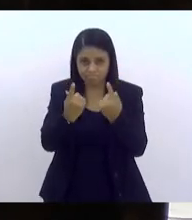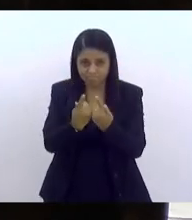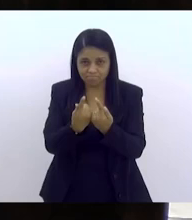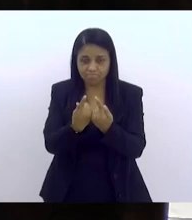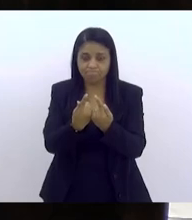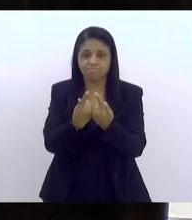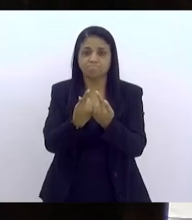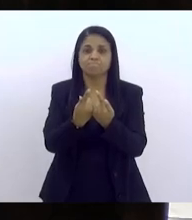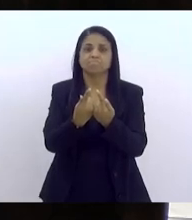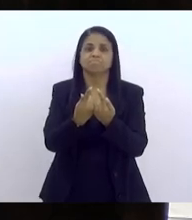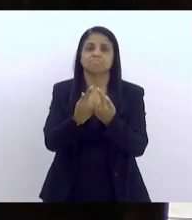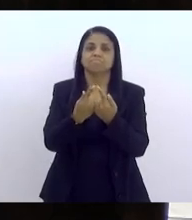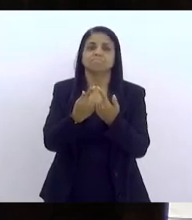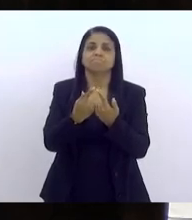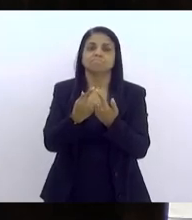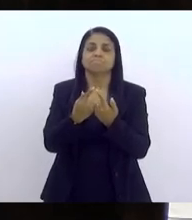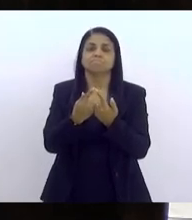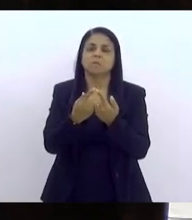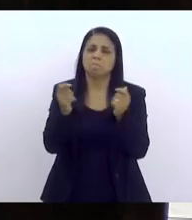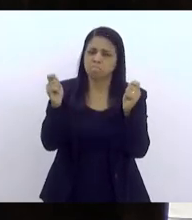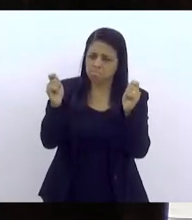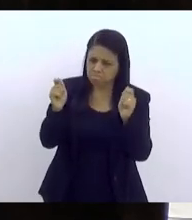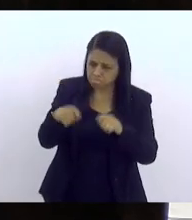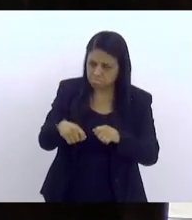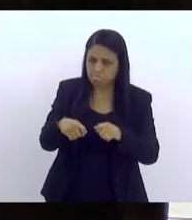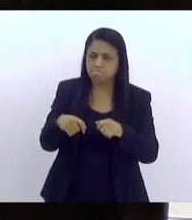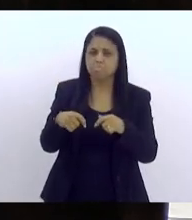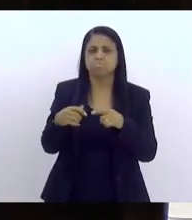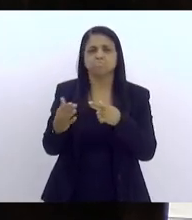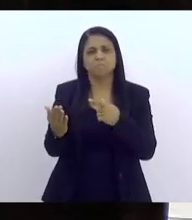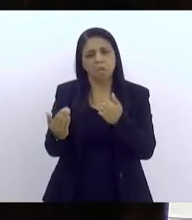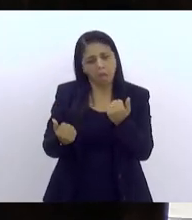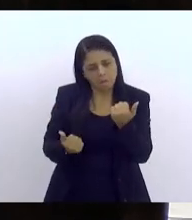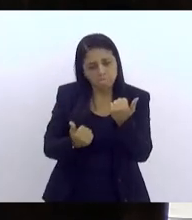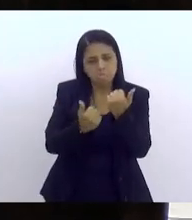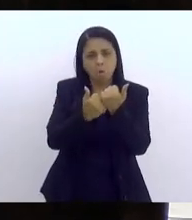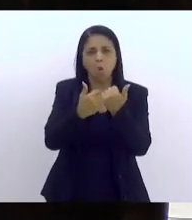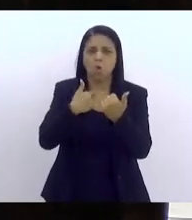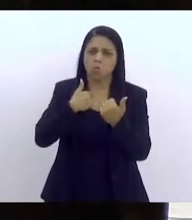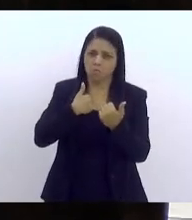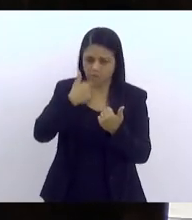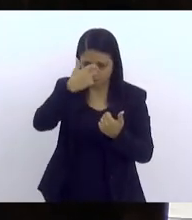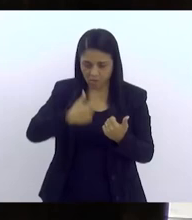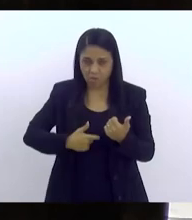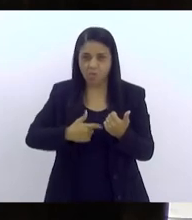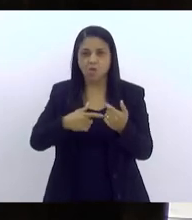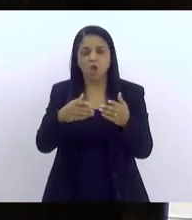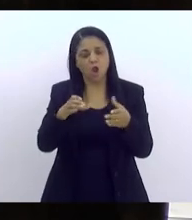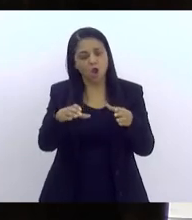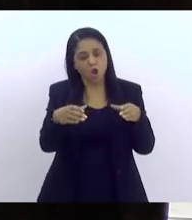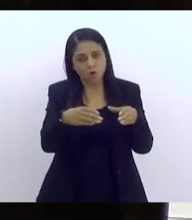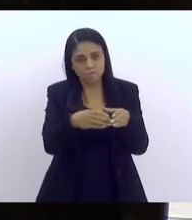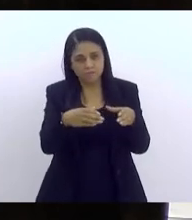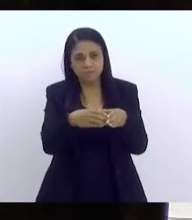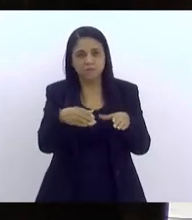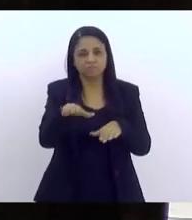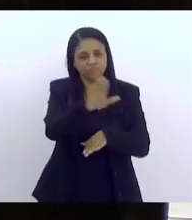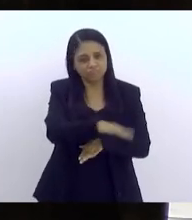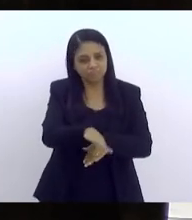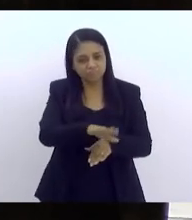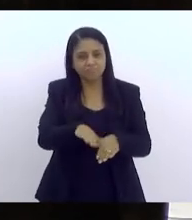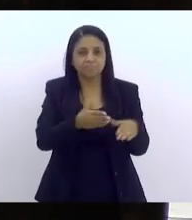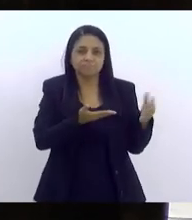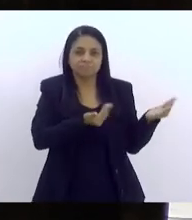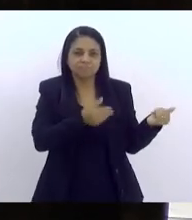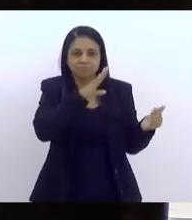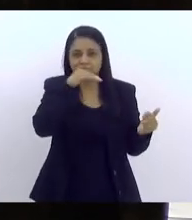Então, vocês podem contar comigo, e podem contar com a comissão da criança, adolescente, pessoa idosa,